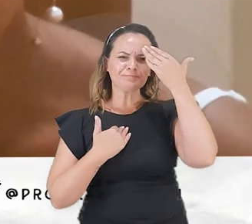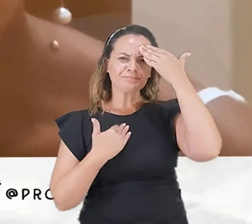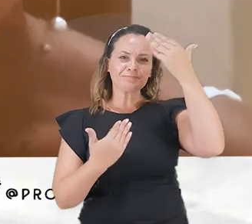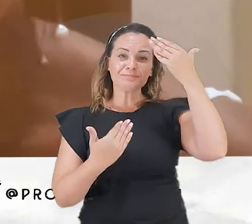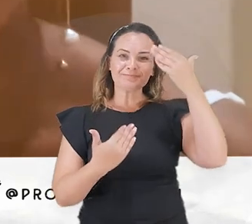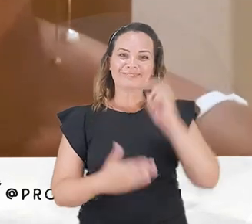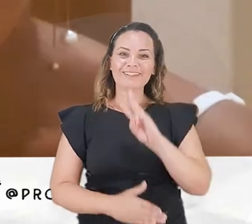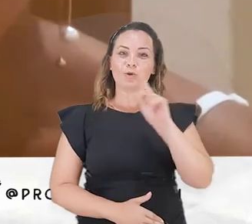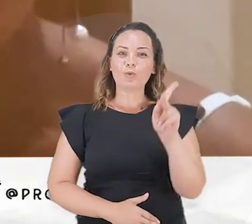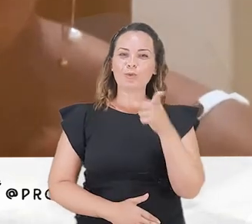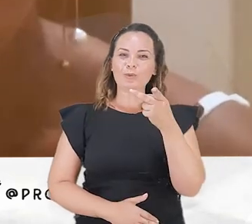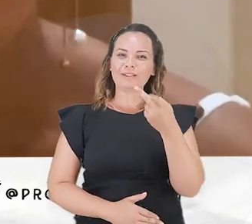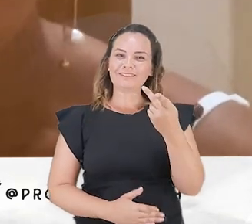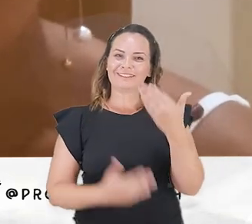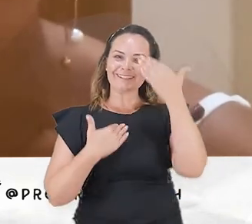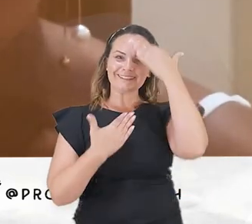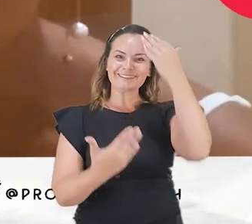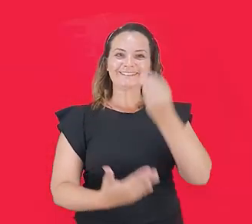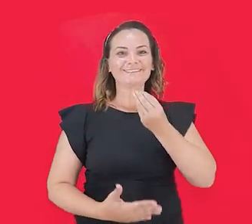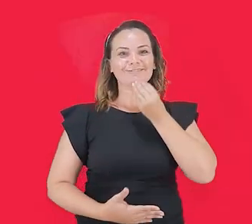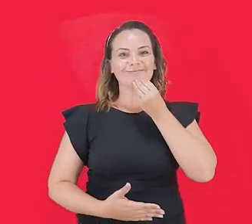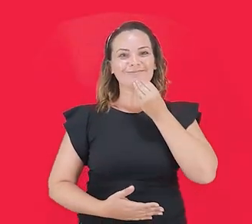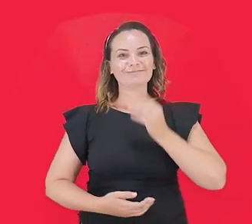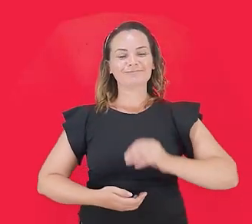obrigada, o programa WASH agradece essa oportunidade.